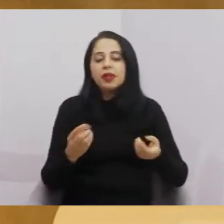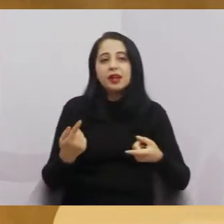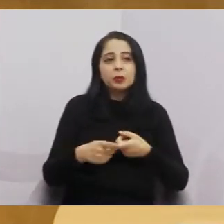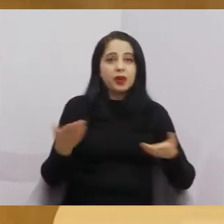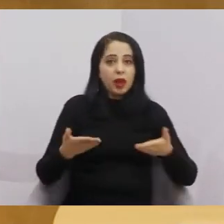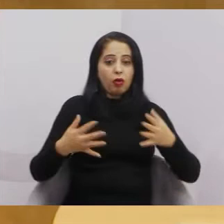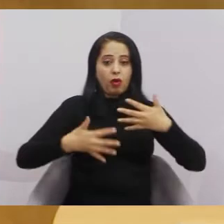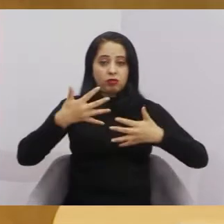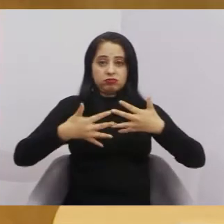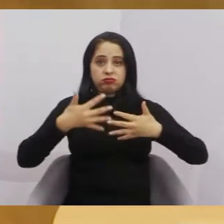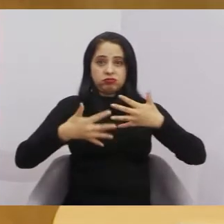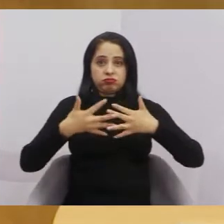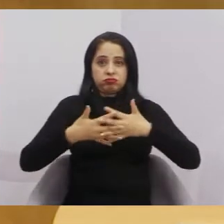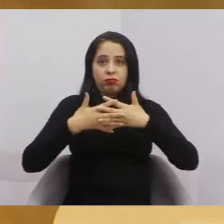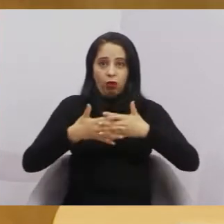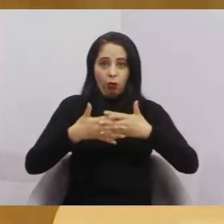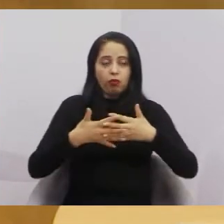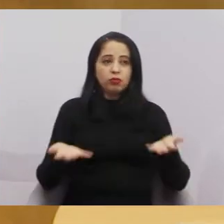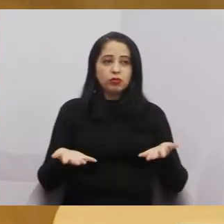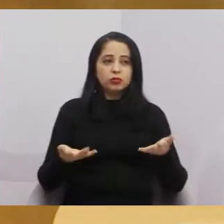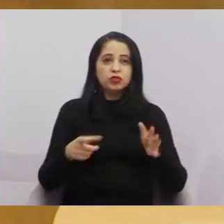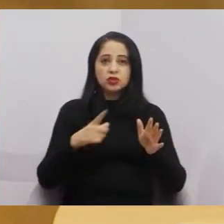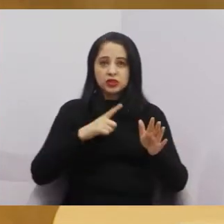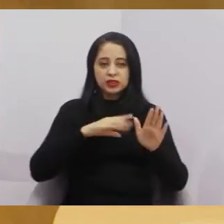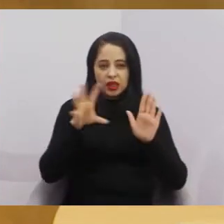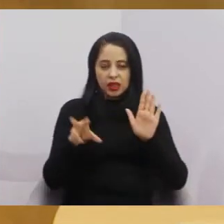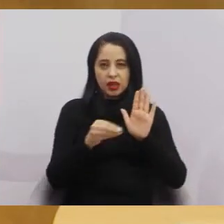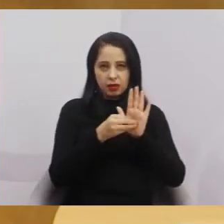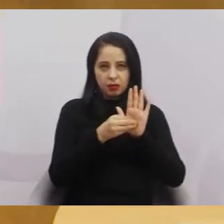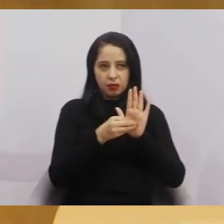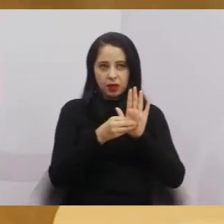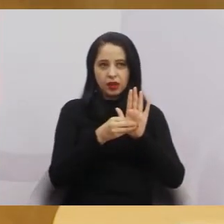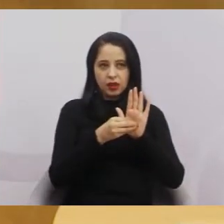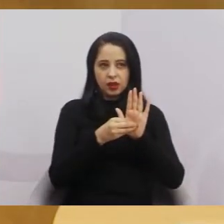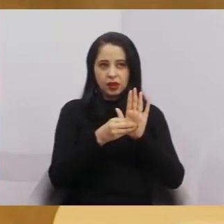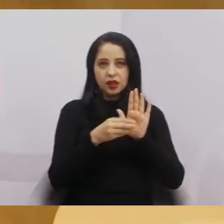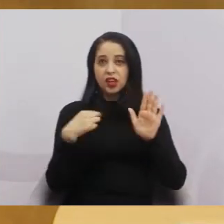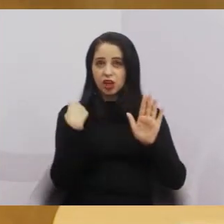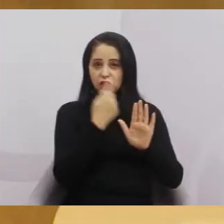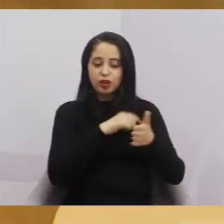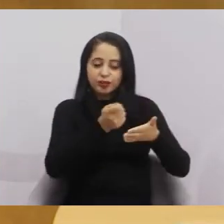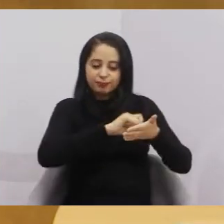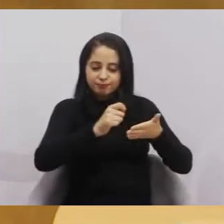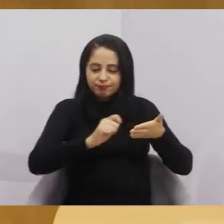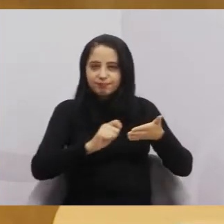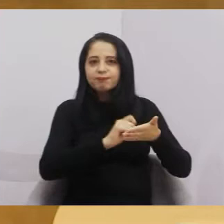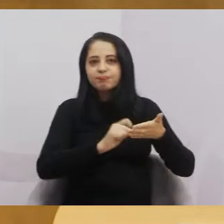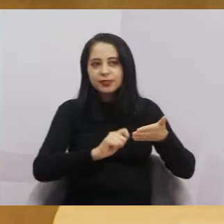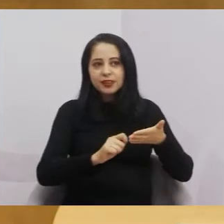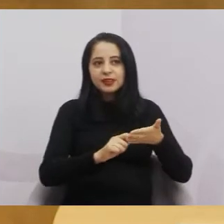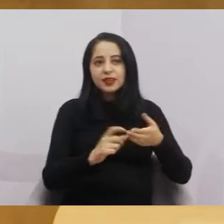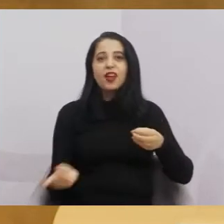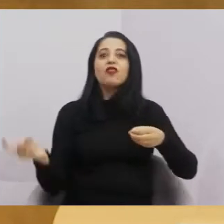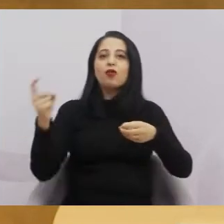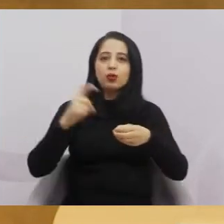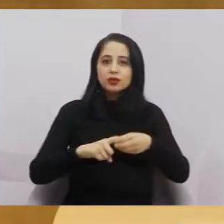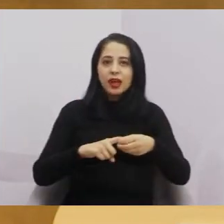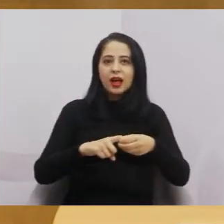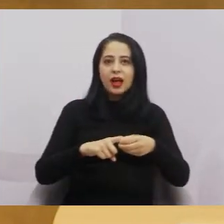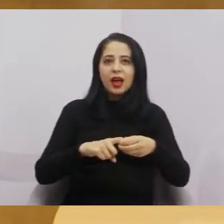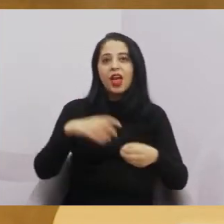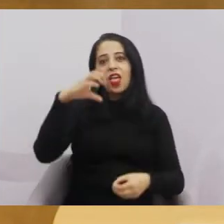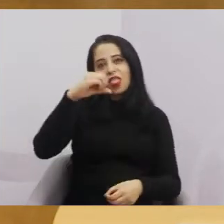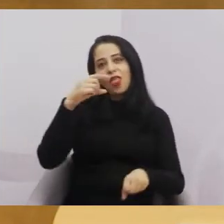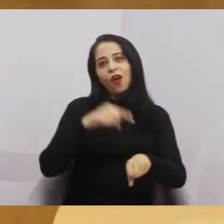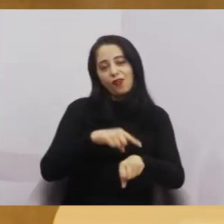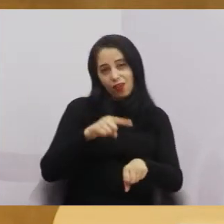confuso. Tem uma emenda agora aí, de nós que assinamos também, para voltar às nove. E